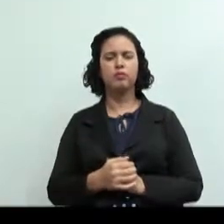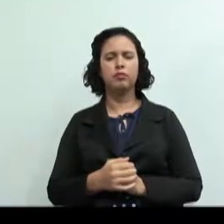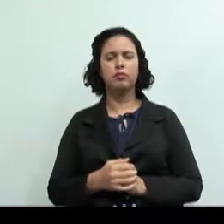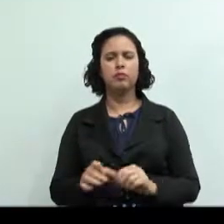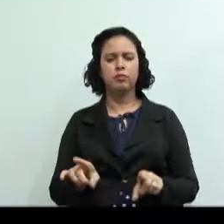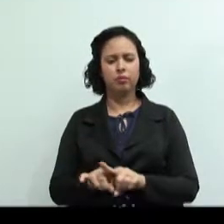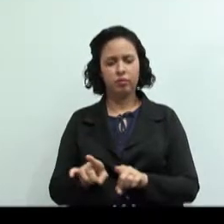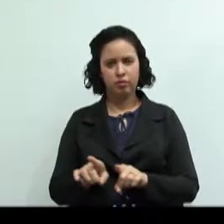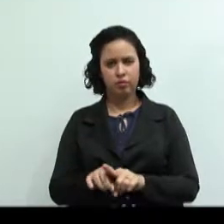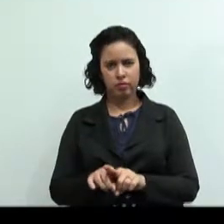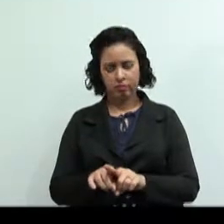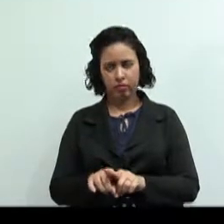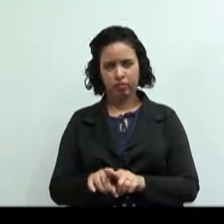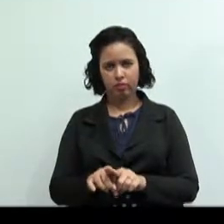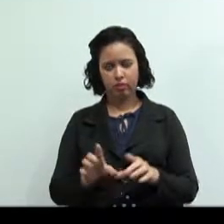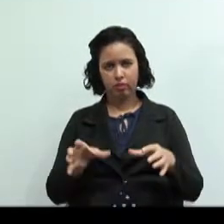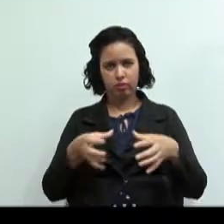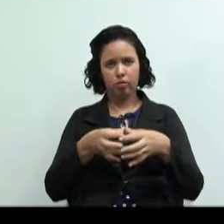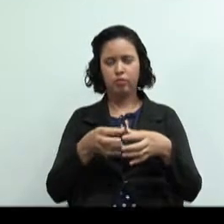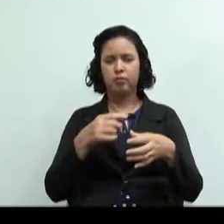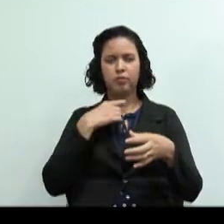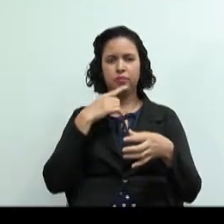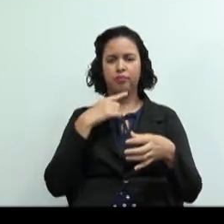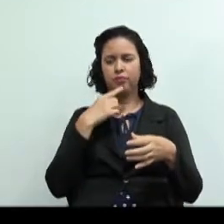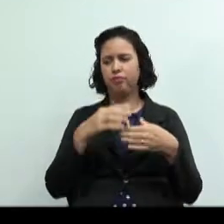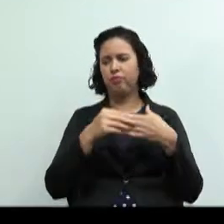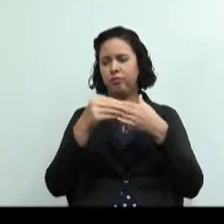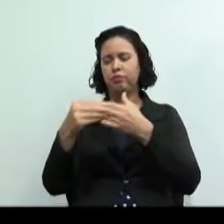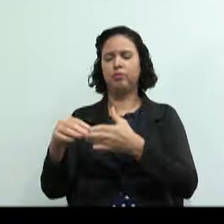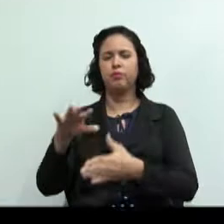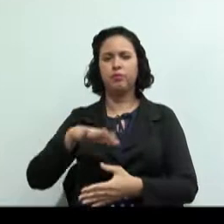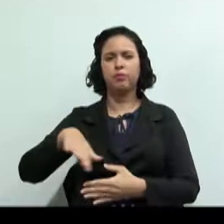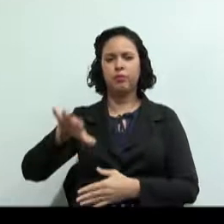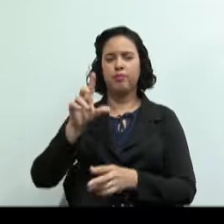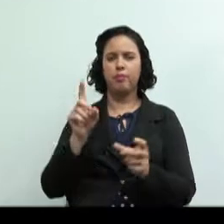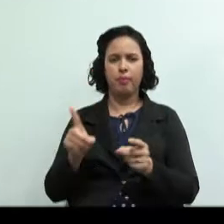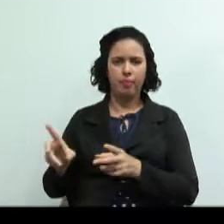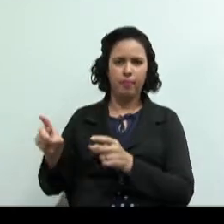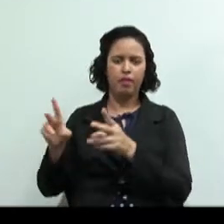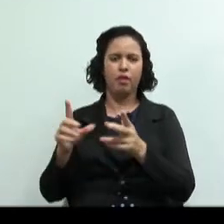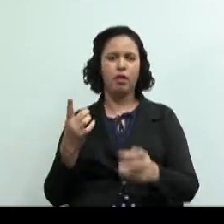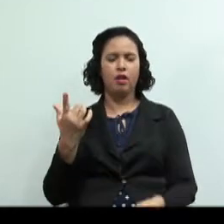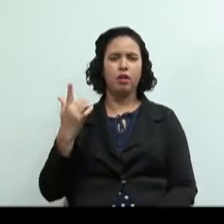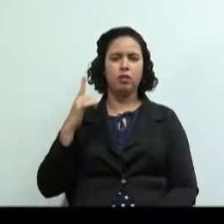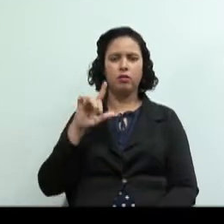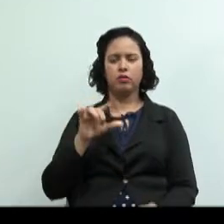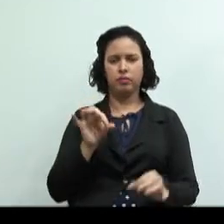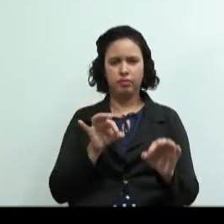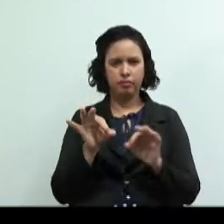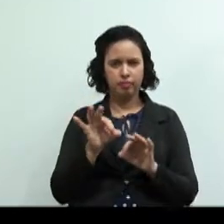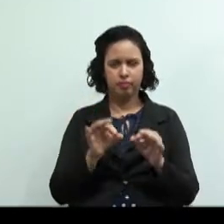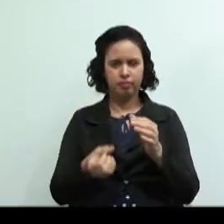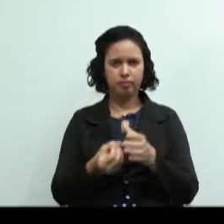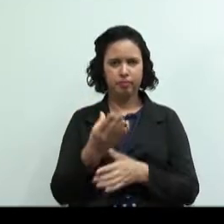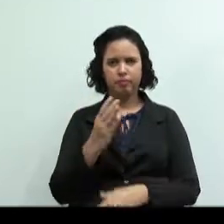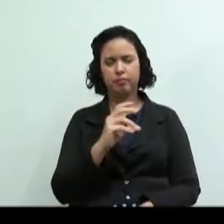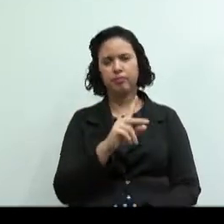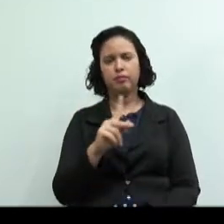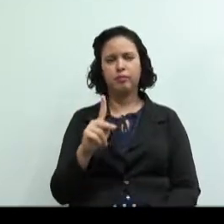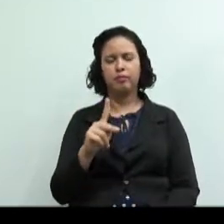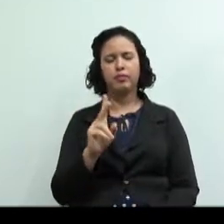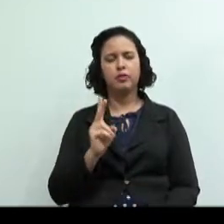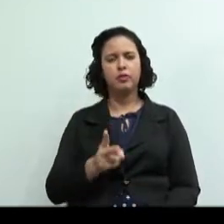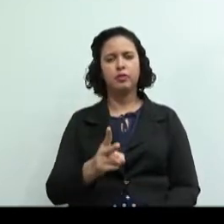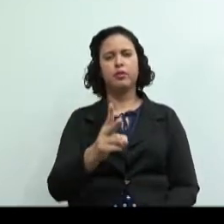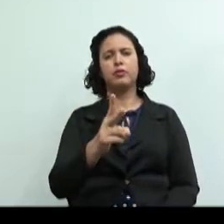grupo não encontra espaço no mercado de trabalho e decide criar o seu próprio espaço no mercado de trabalho. então são sempre